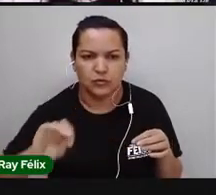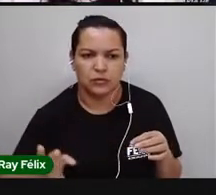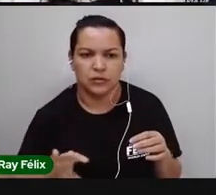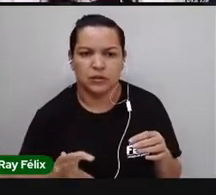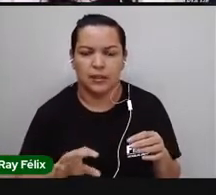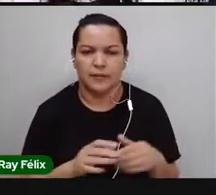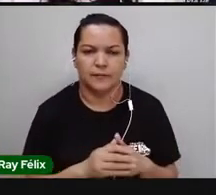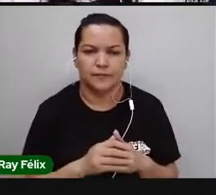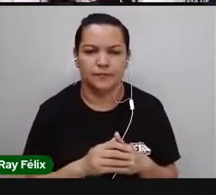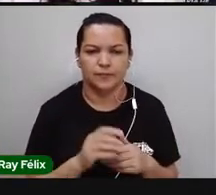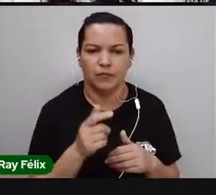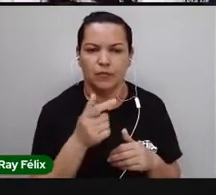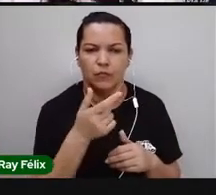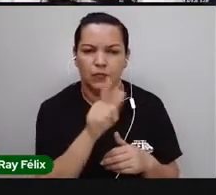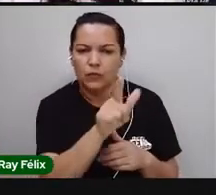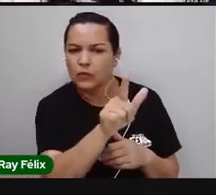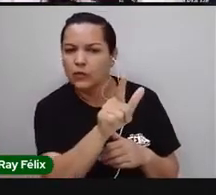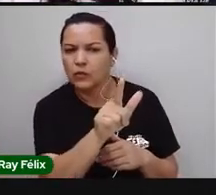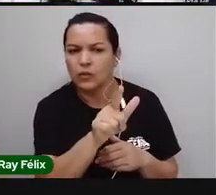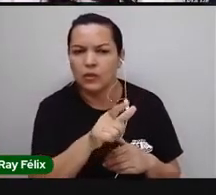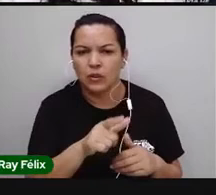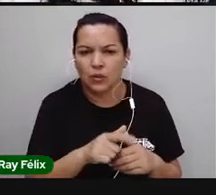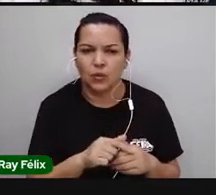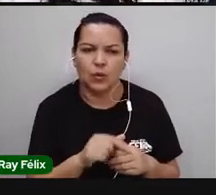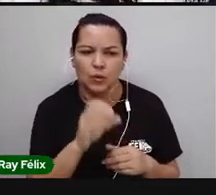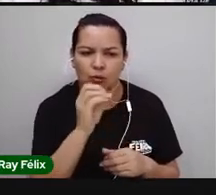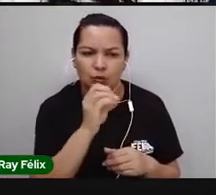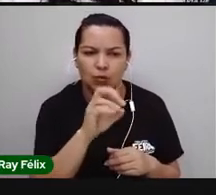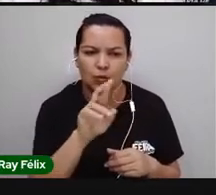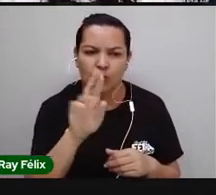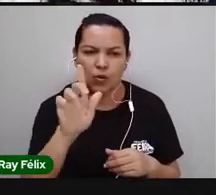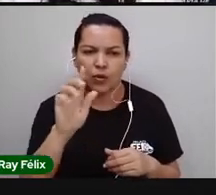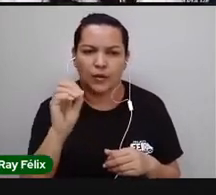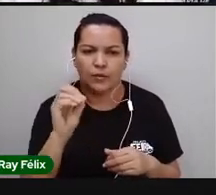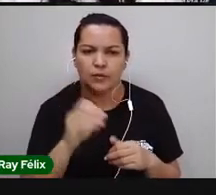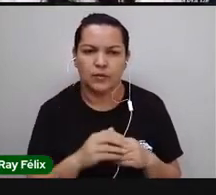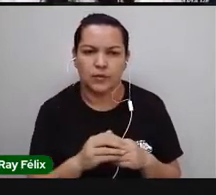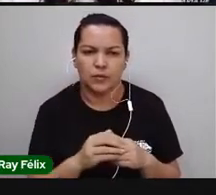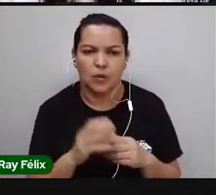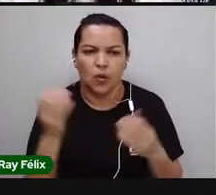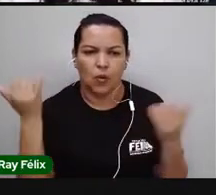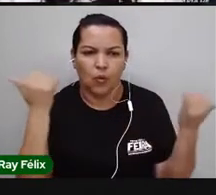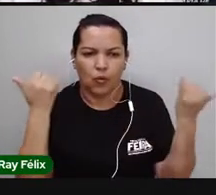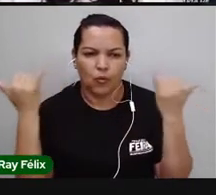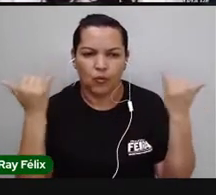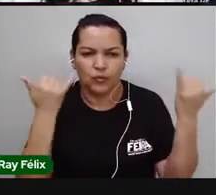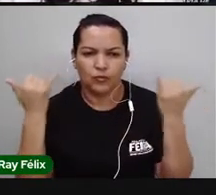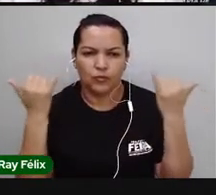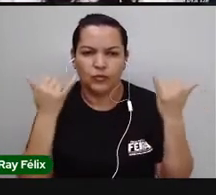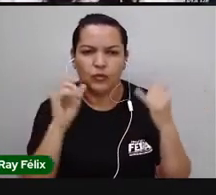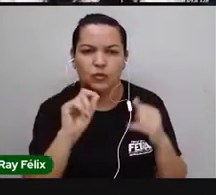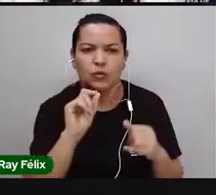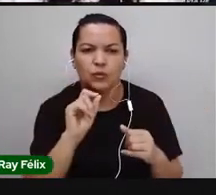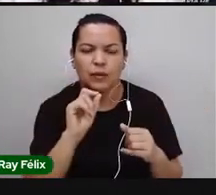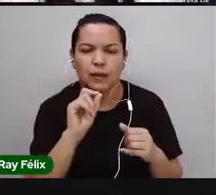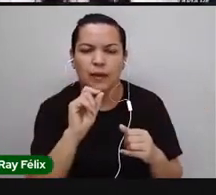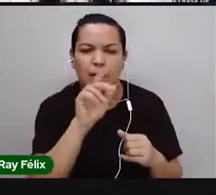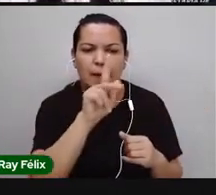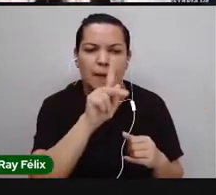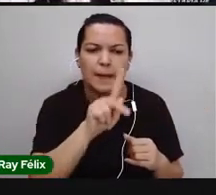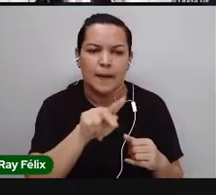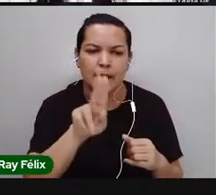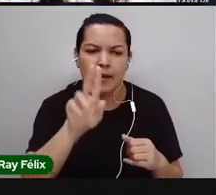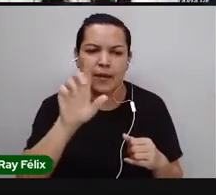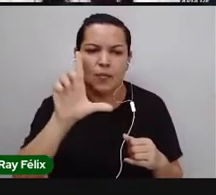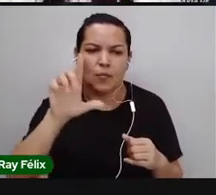Um outro órgão que a gente tem ouvido falar muito, né? É o nosso pulmão. Por que